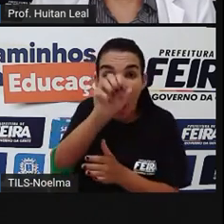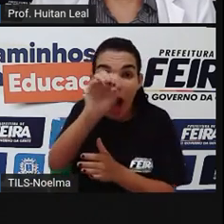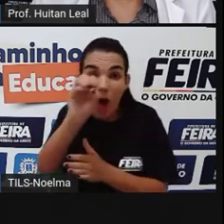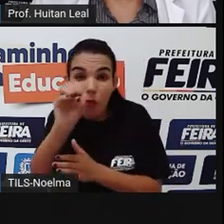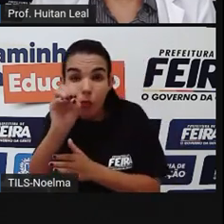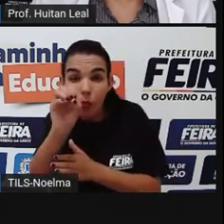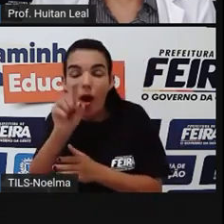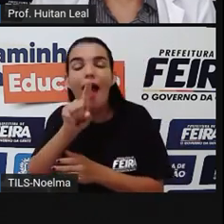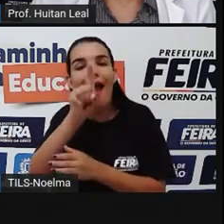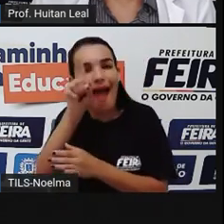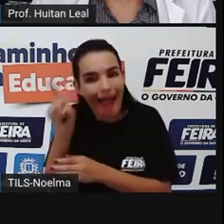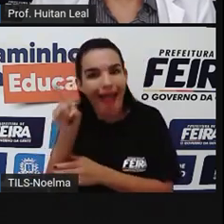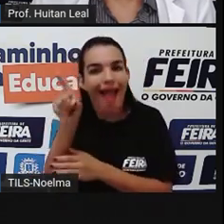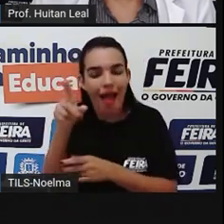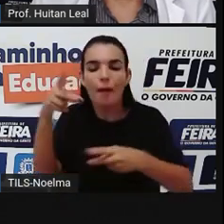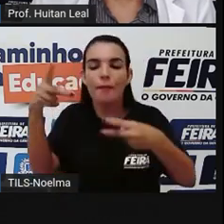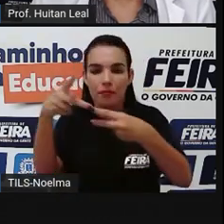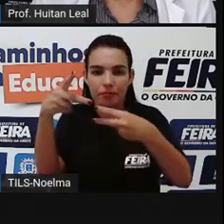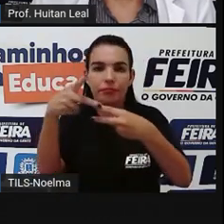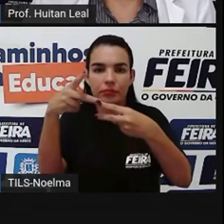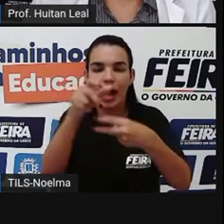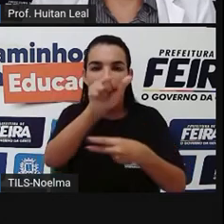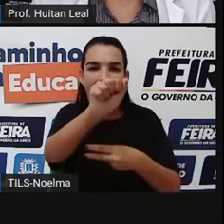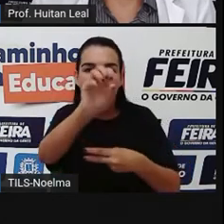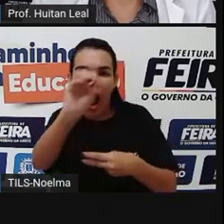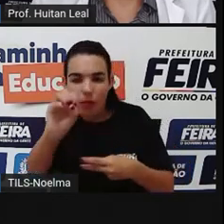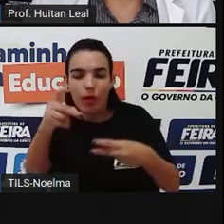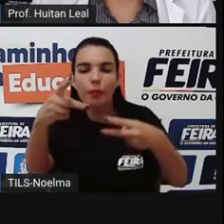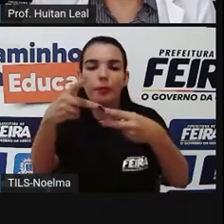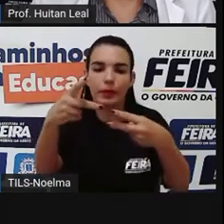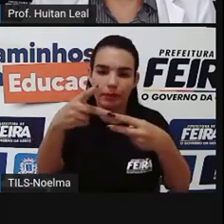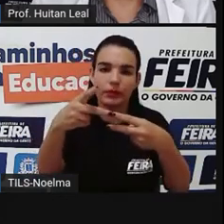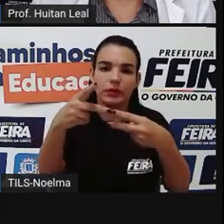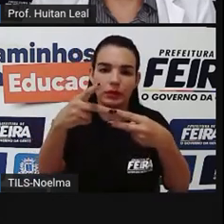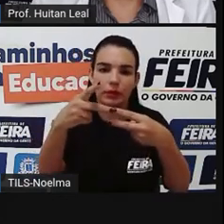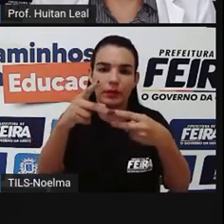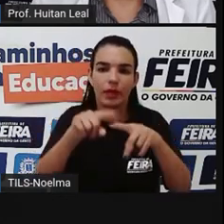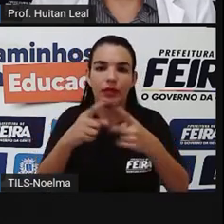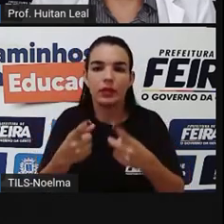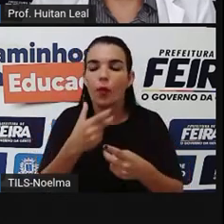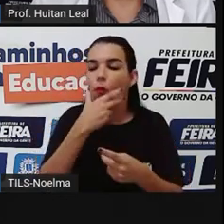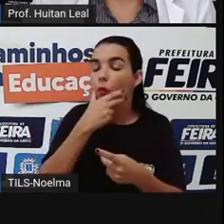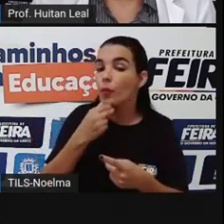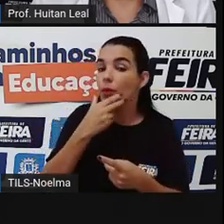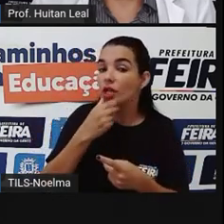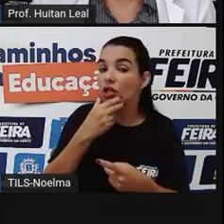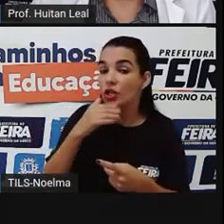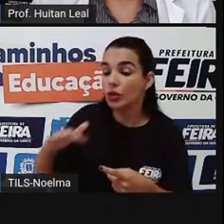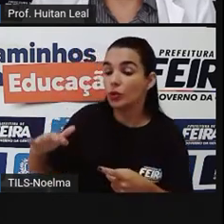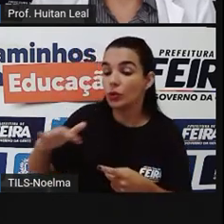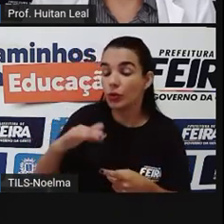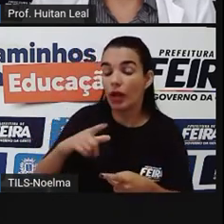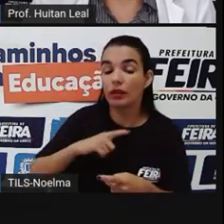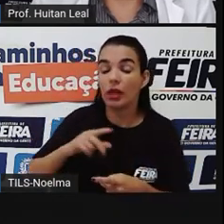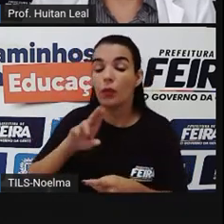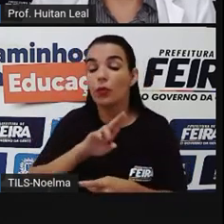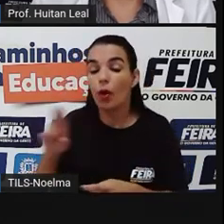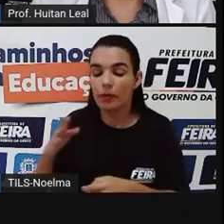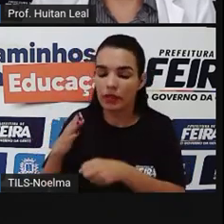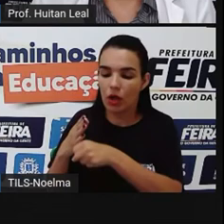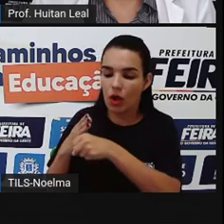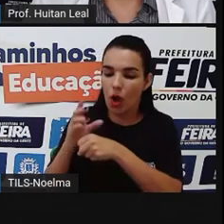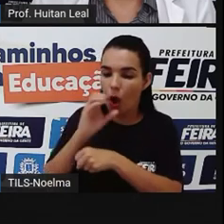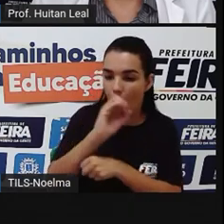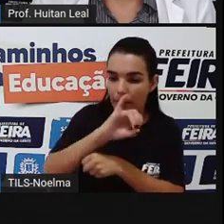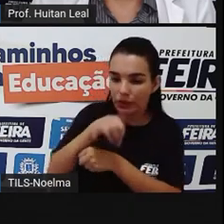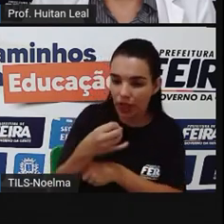Se há preposição aqui, esse elemento garoto é chamado de objeto indireto. Por